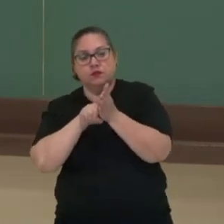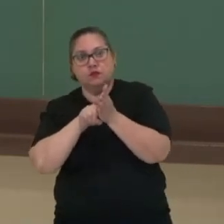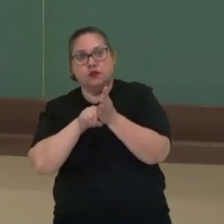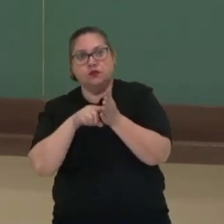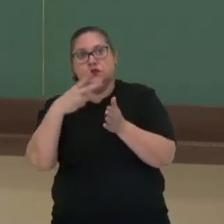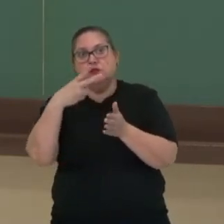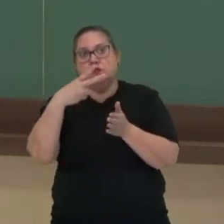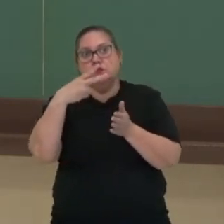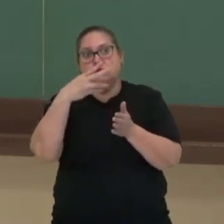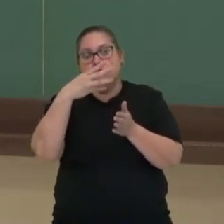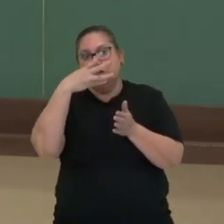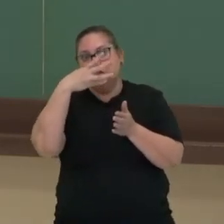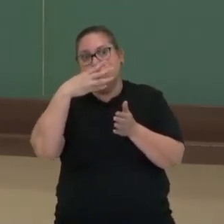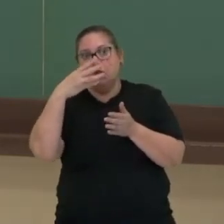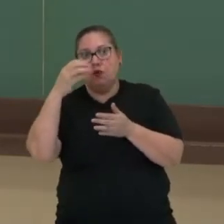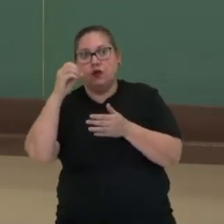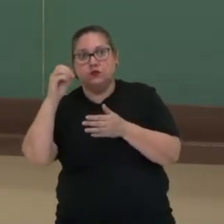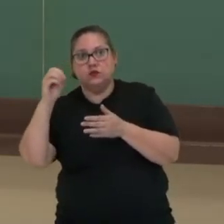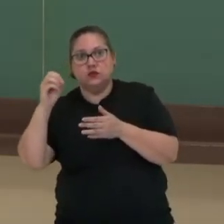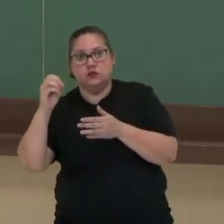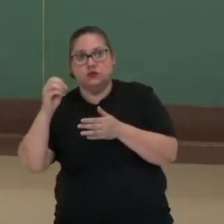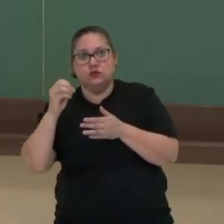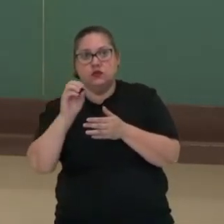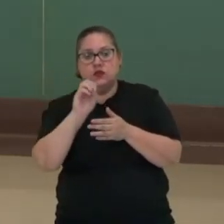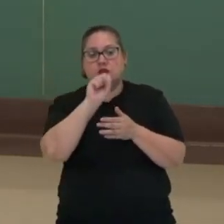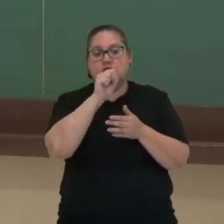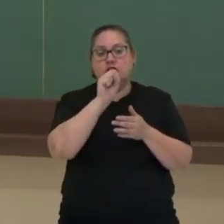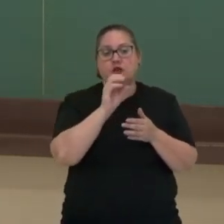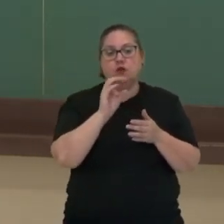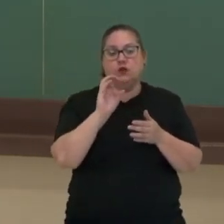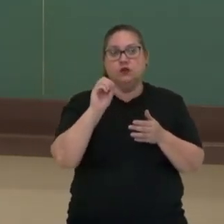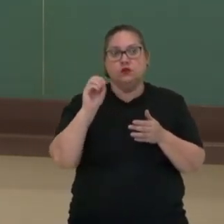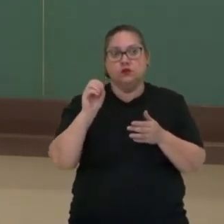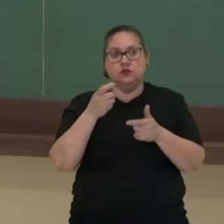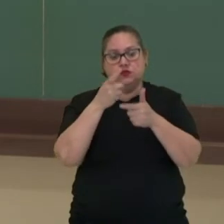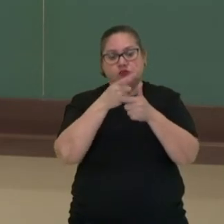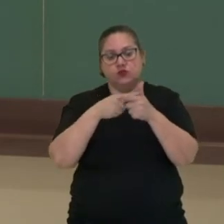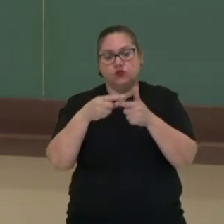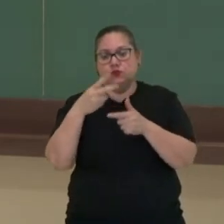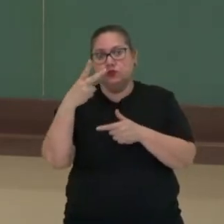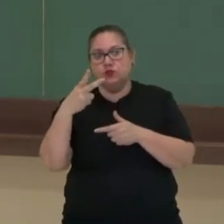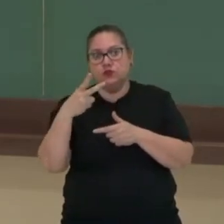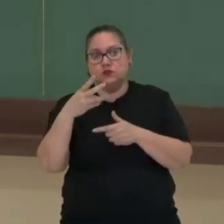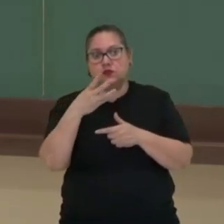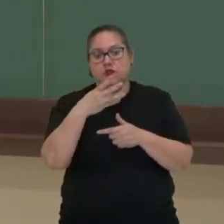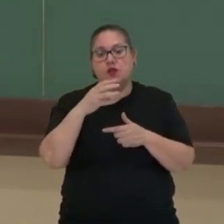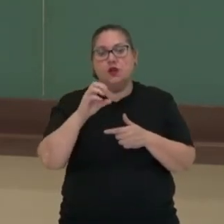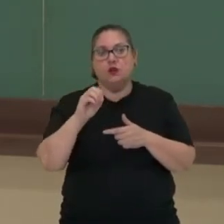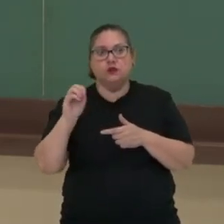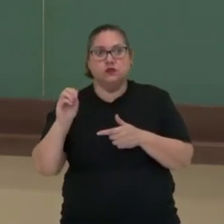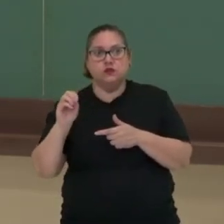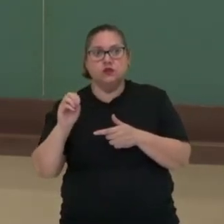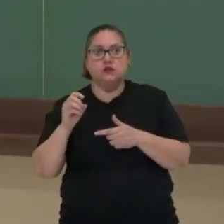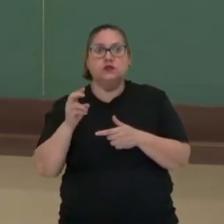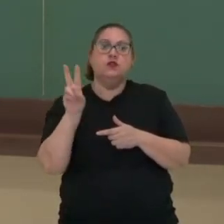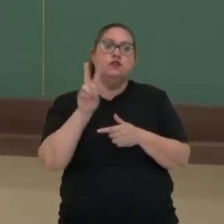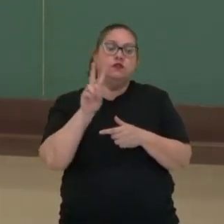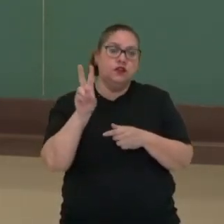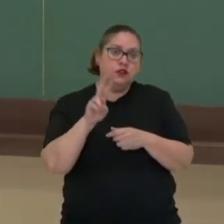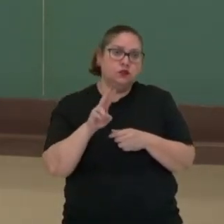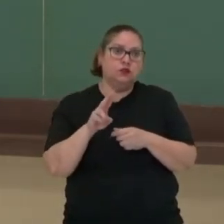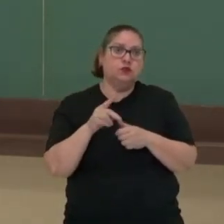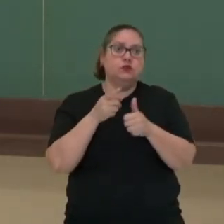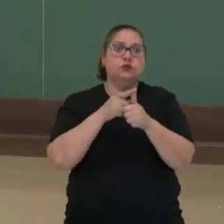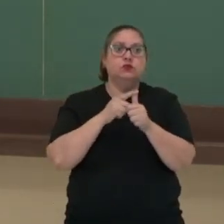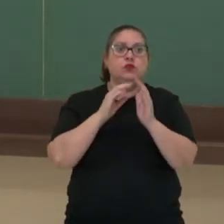menos 400, que é 800. tudo isso divididos por 2, 400. Então, esse é o valorzinho aí